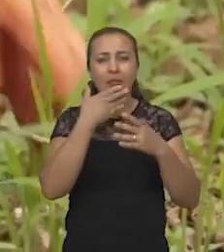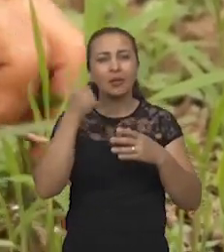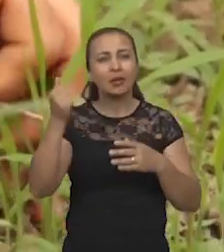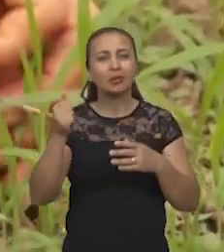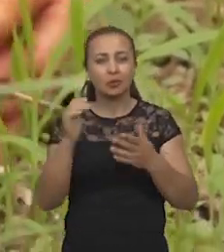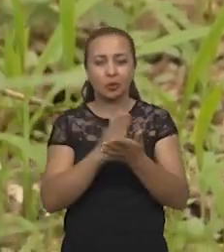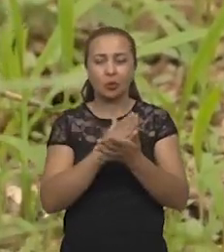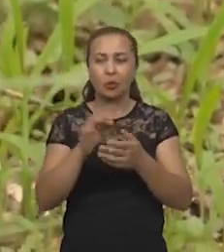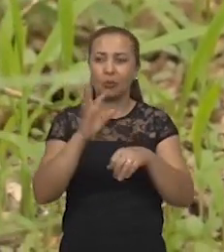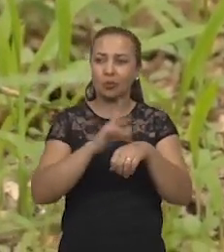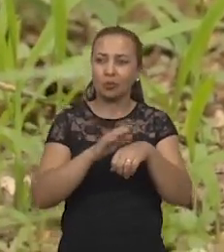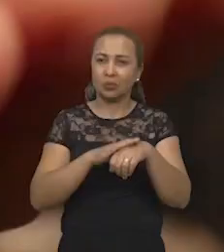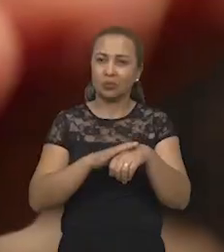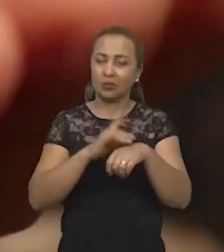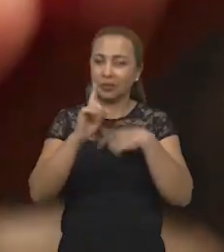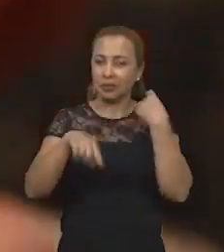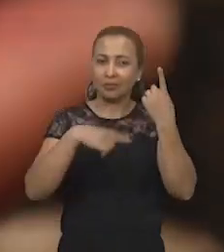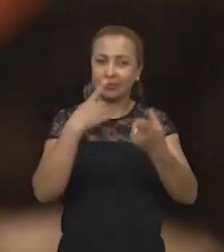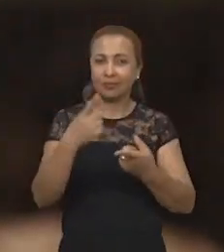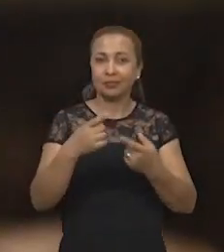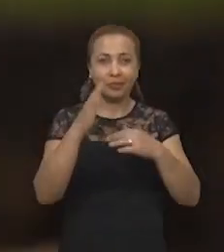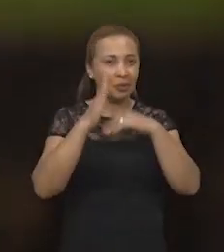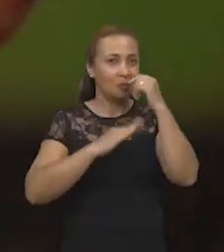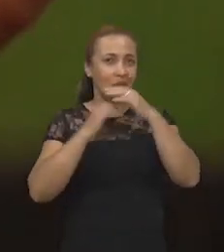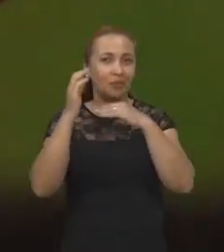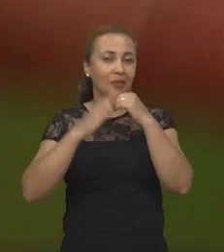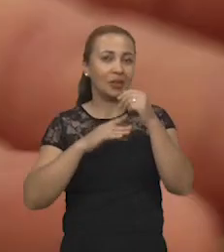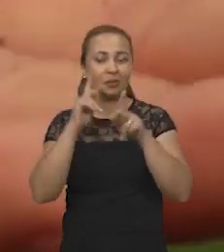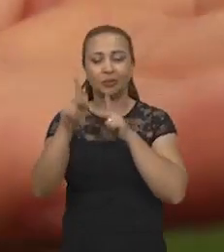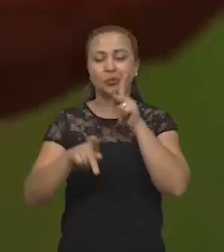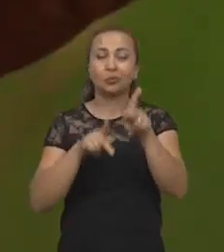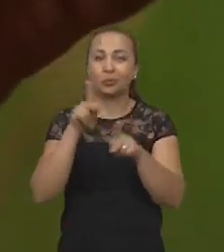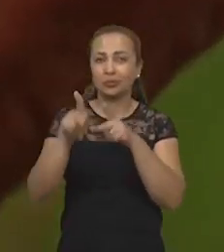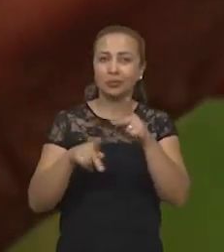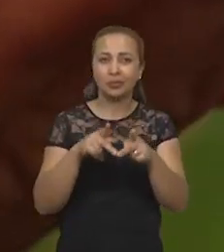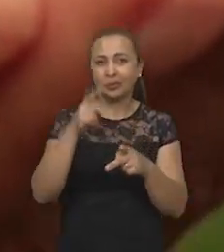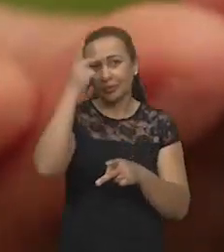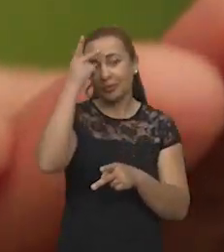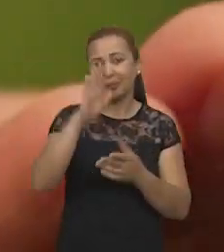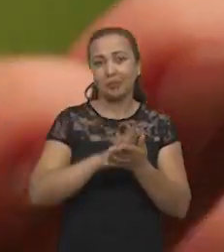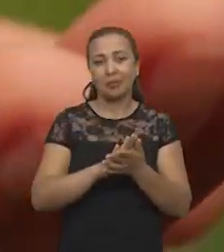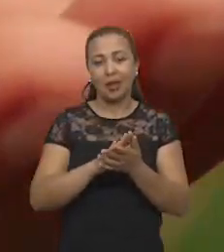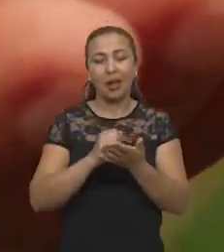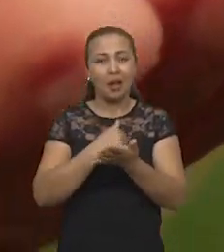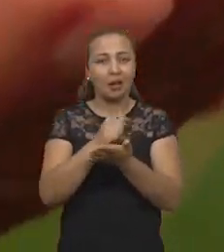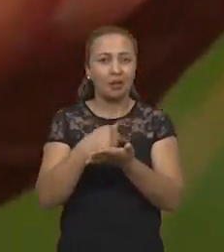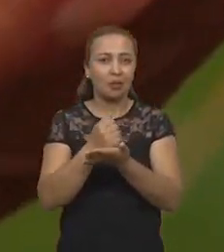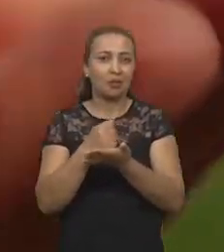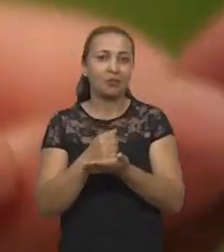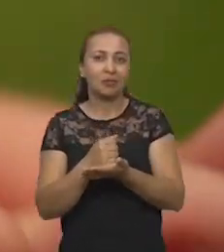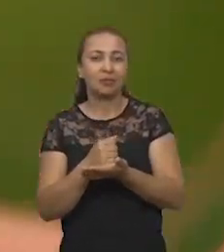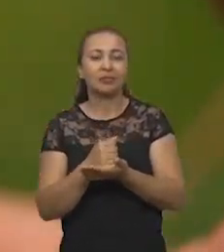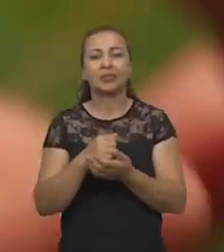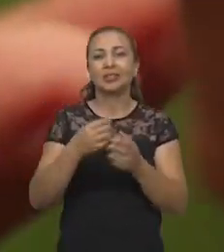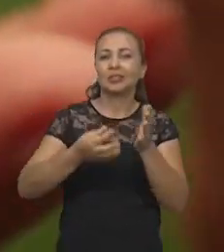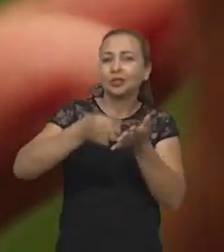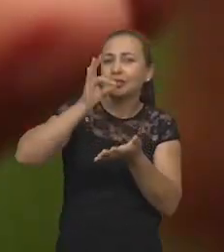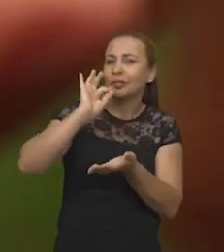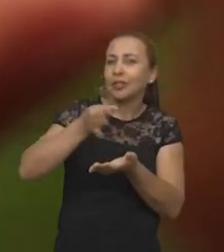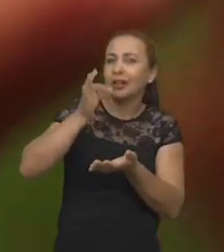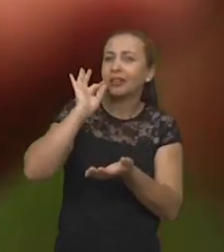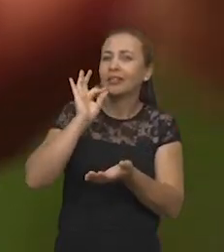algumas doenças. Além do seu uso em práticas populares e tradicionais para a preparação de remédios caseiros, como